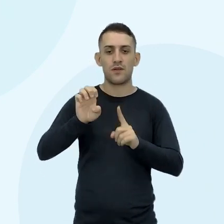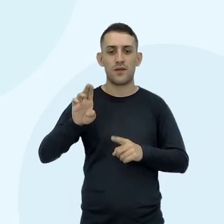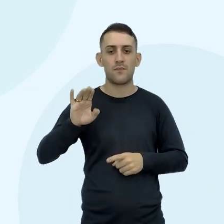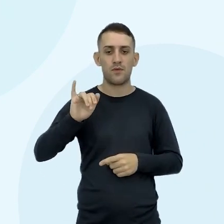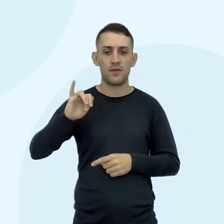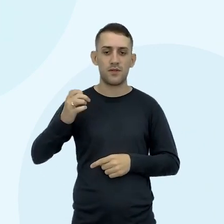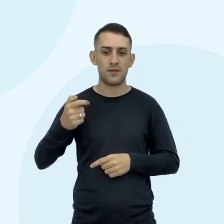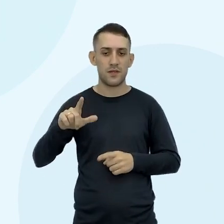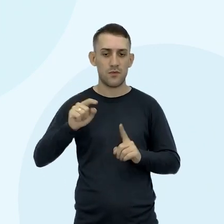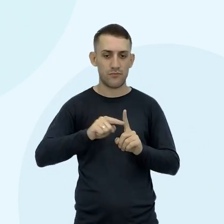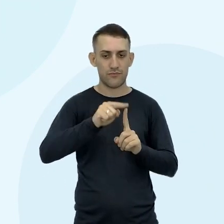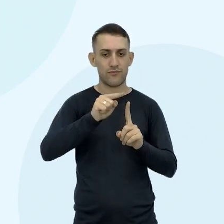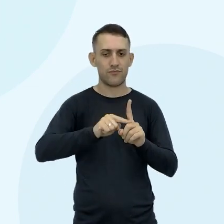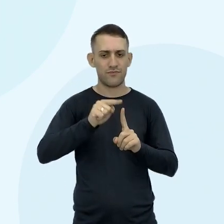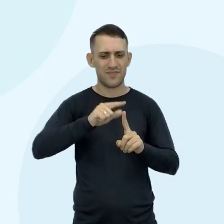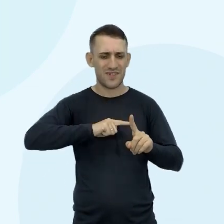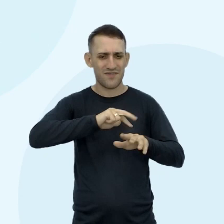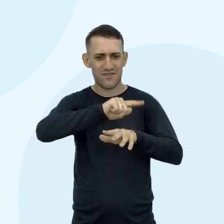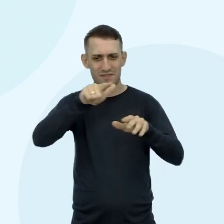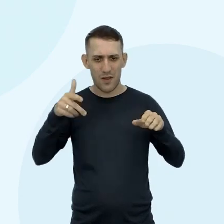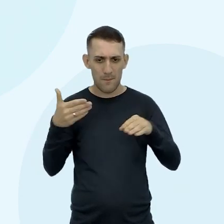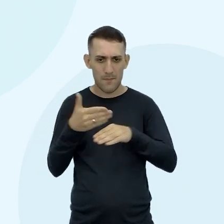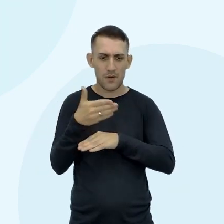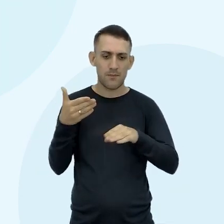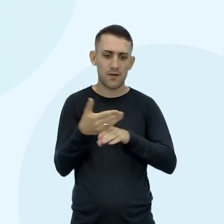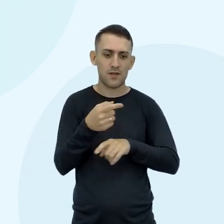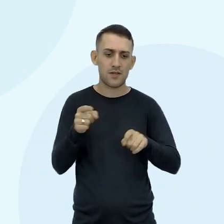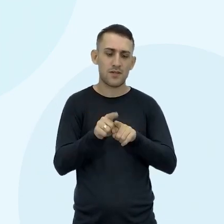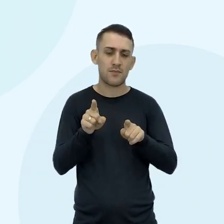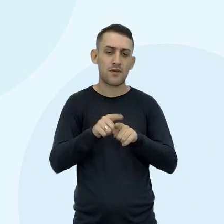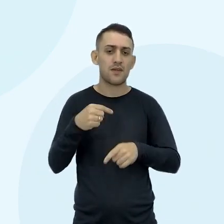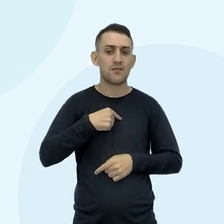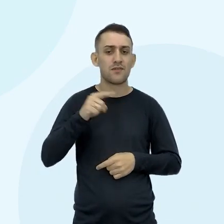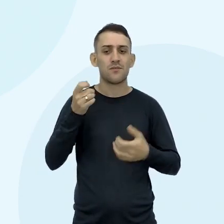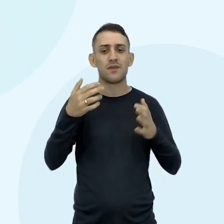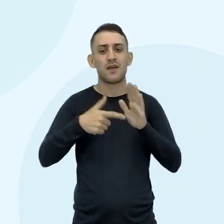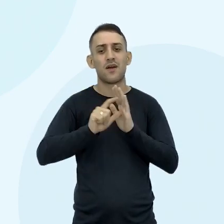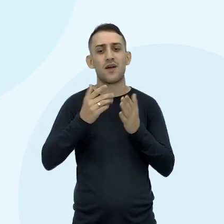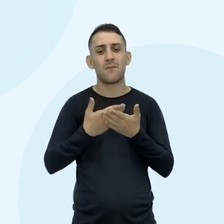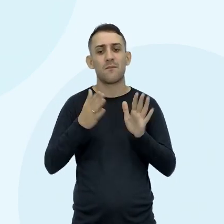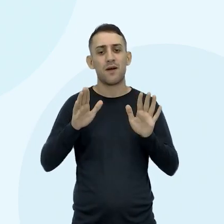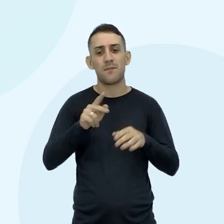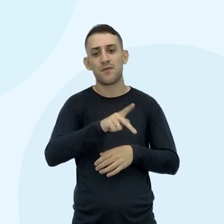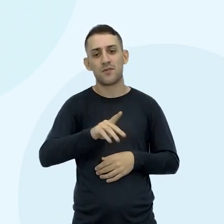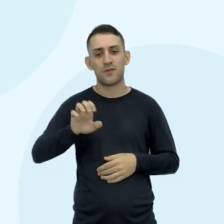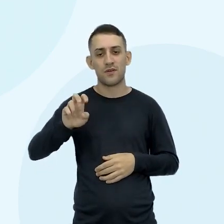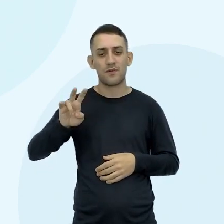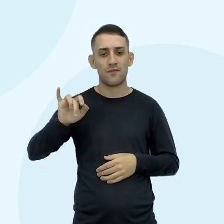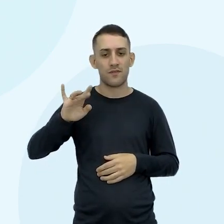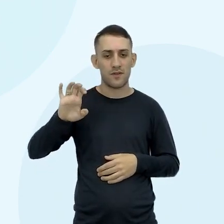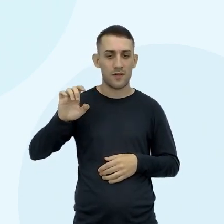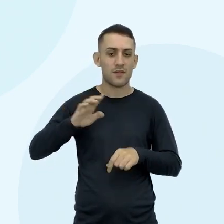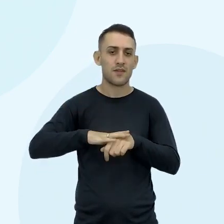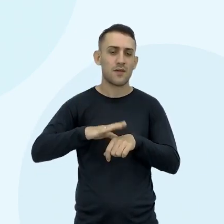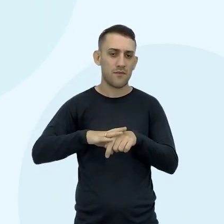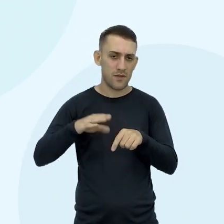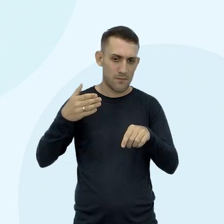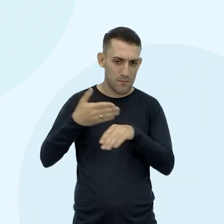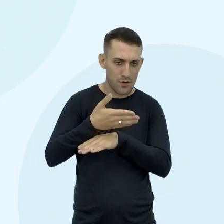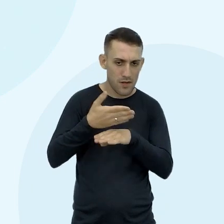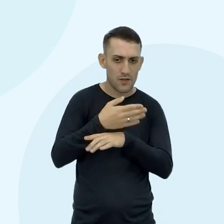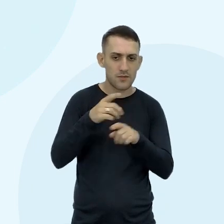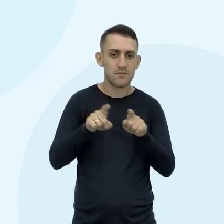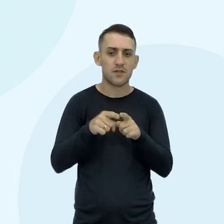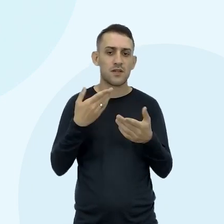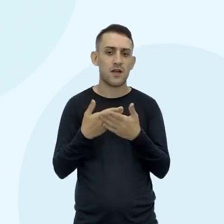Então sempre com várias participações Eu não falei na anterior Mas a professora Eveline Também na atividade 1 Fez participações na